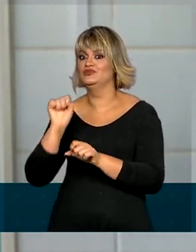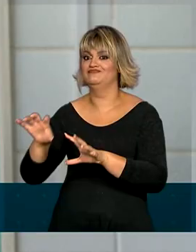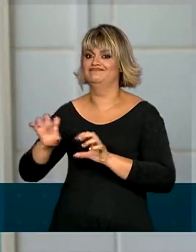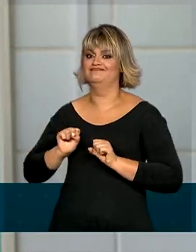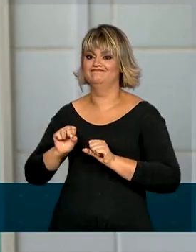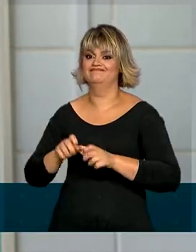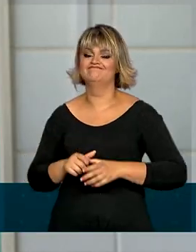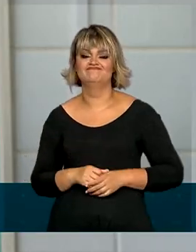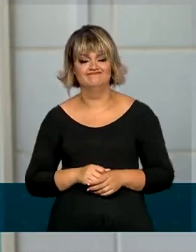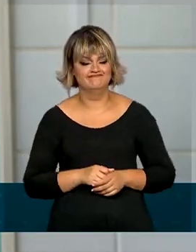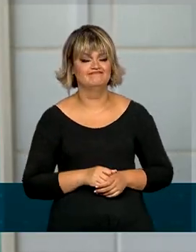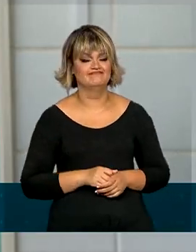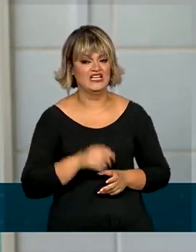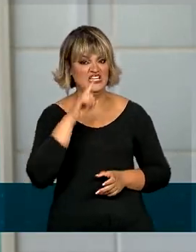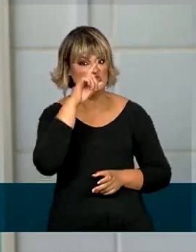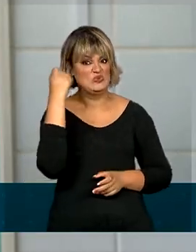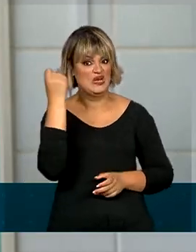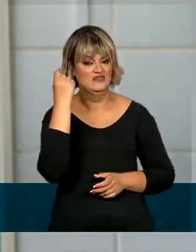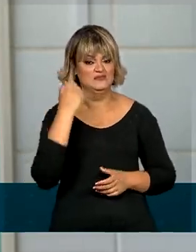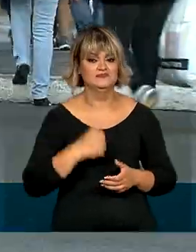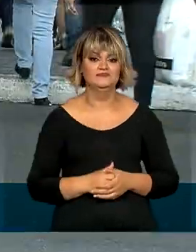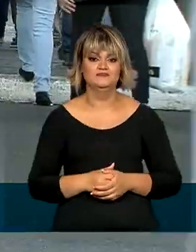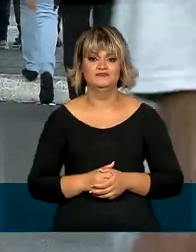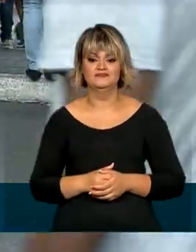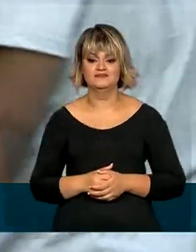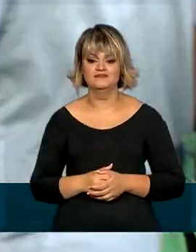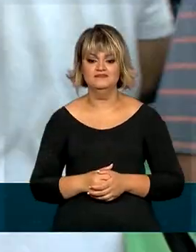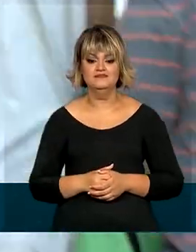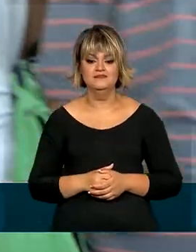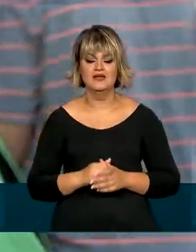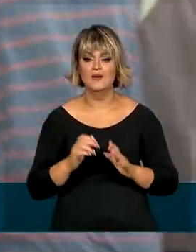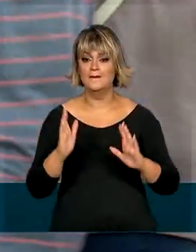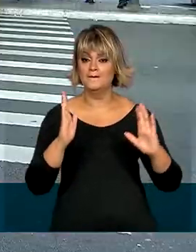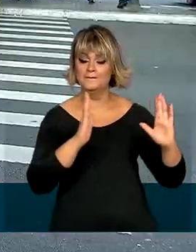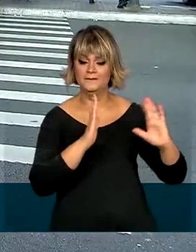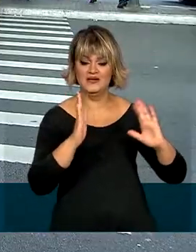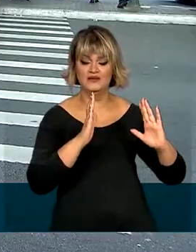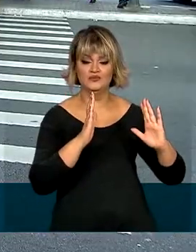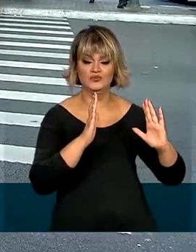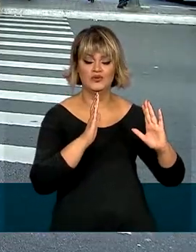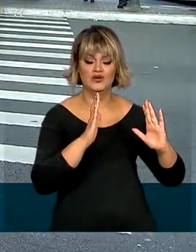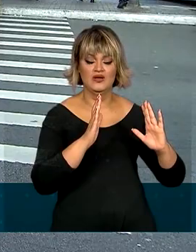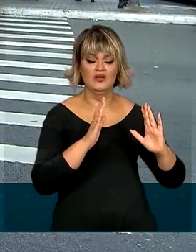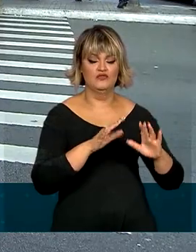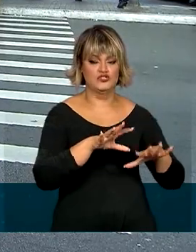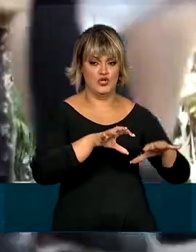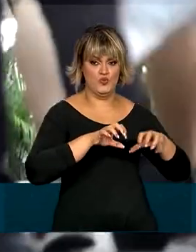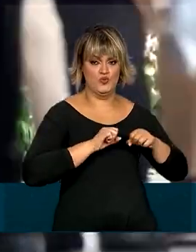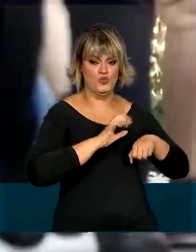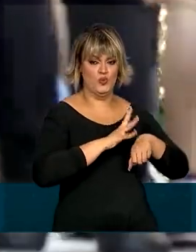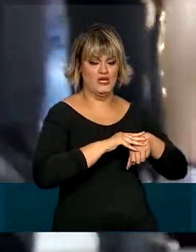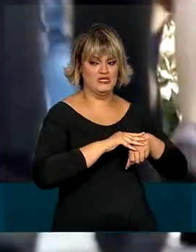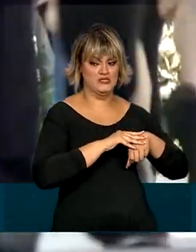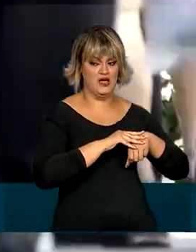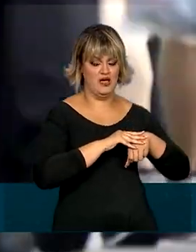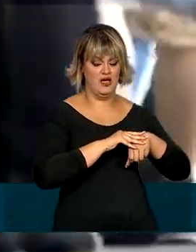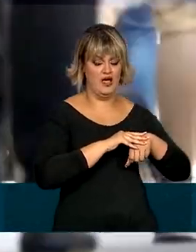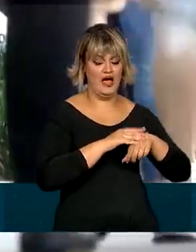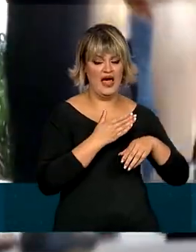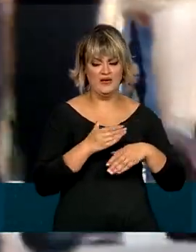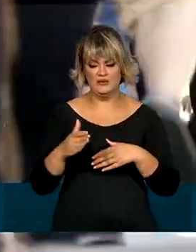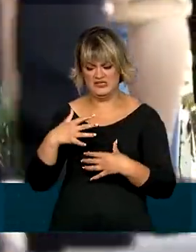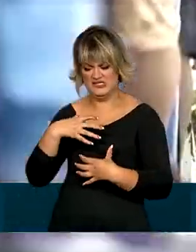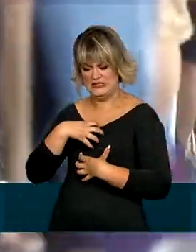infestação de roedores. Então, o risco nesses locais aumenta bastante. O intervalo de tempo entre a transmissão da doença e o início dos